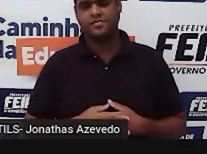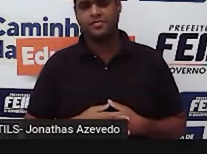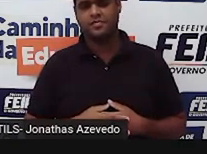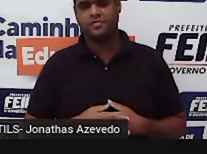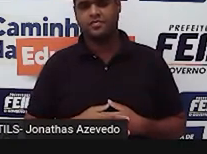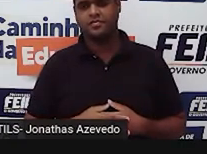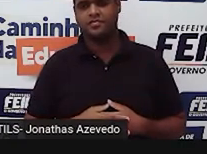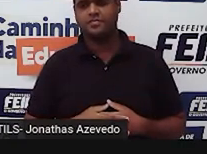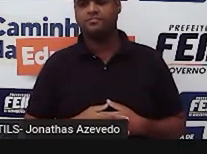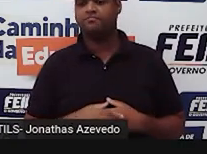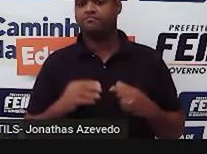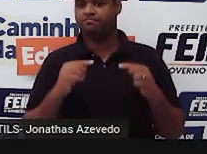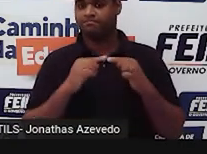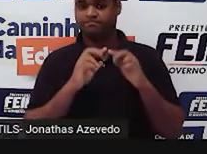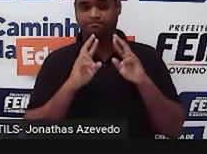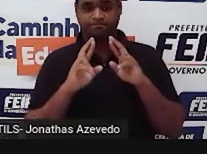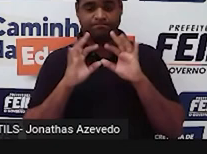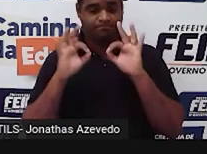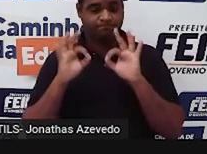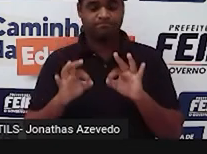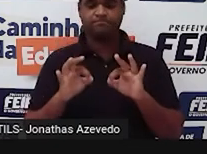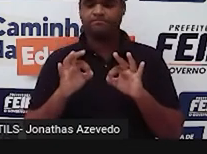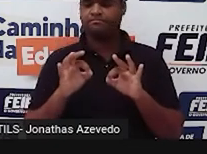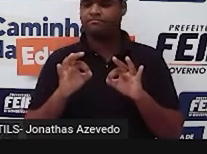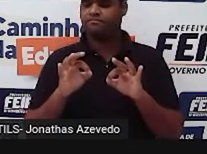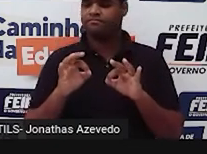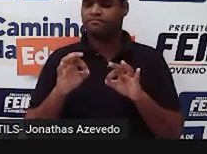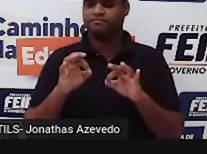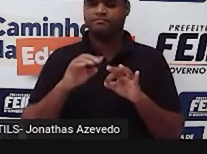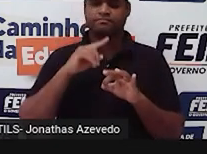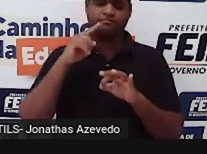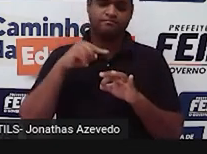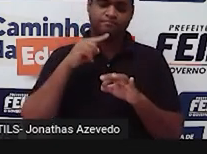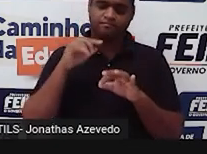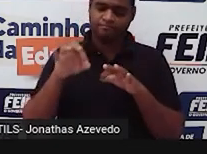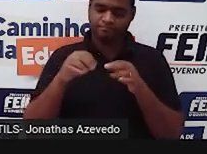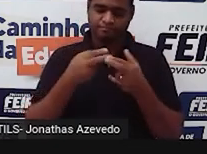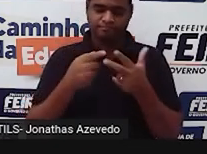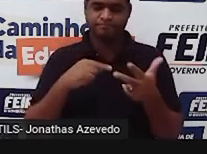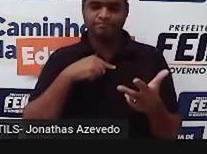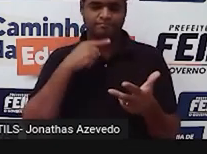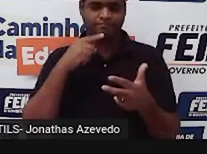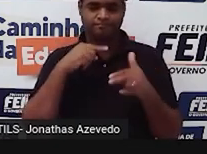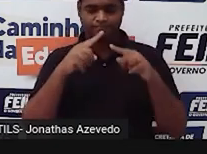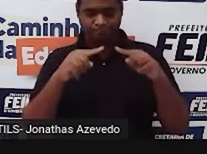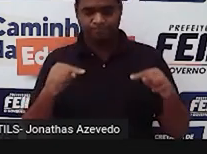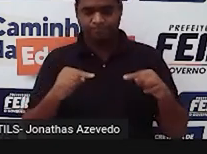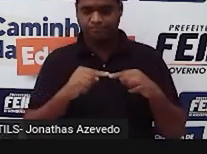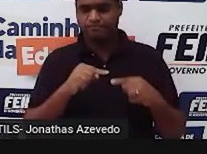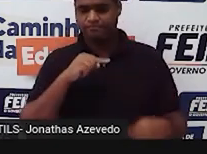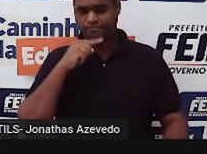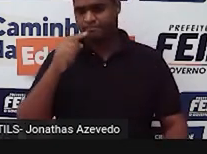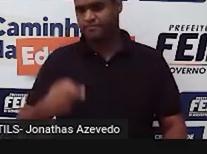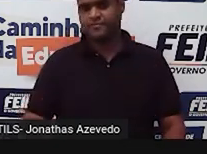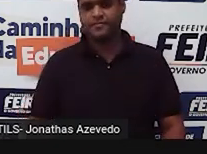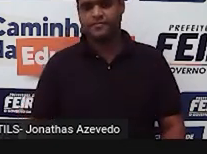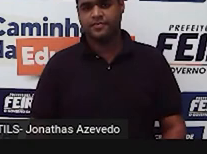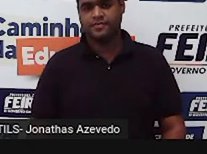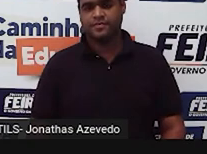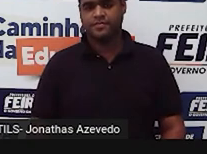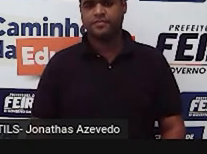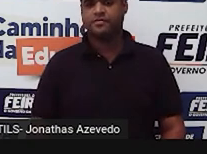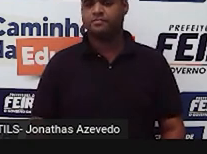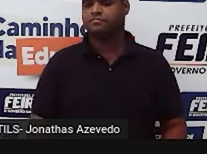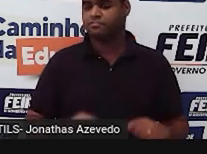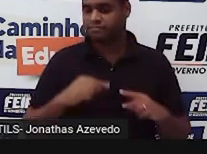Desrespeitou a condição. Não vai dar para construir um triângulo. E por fim,